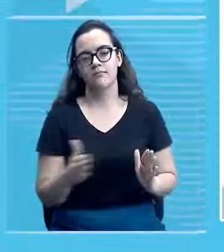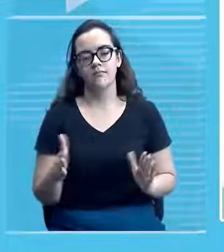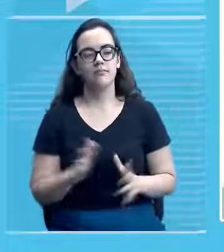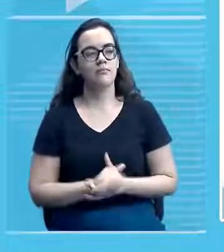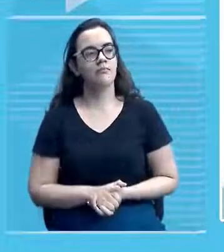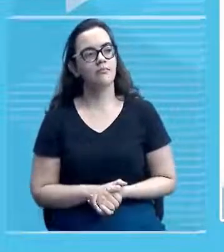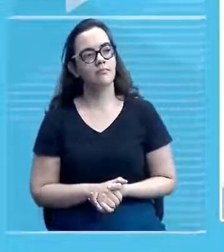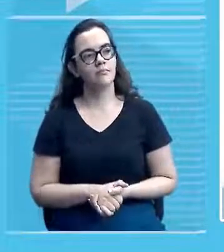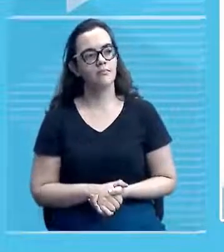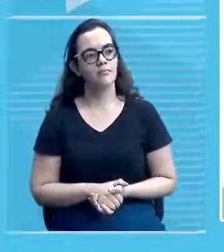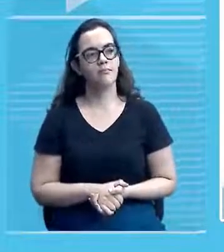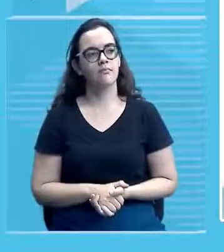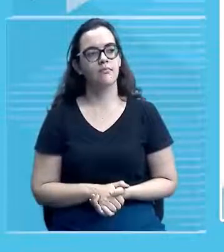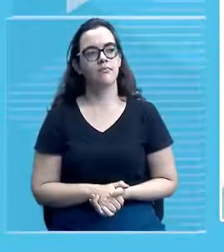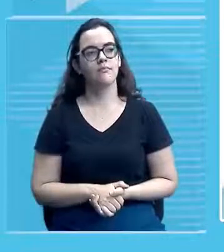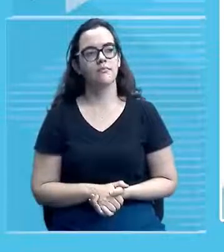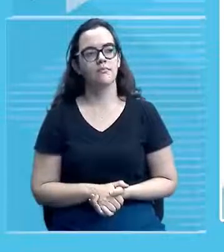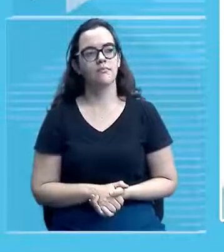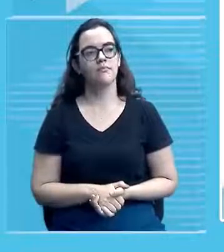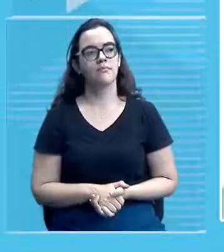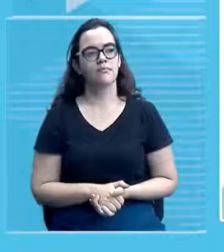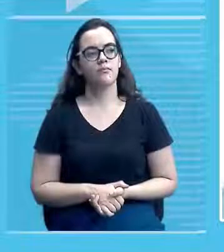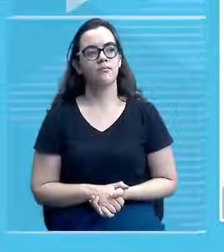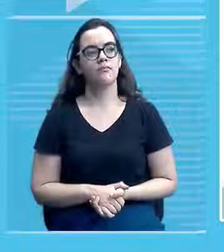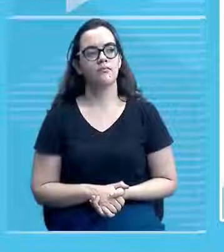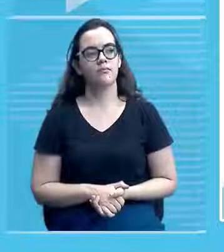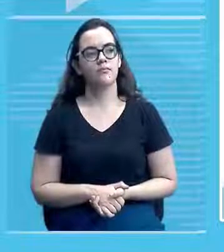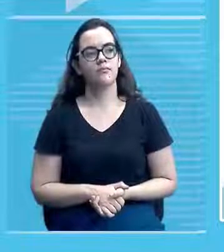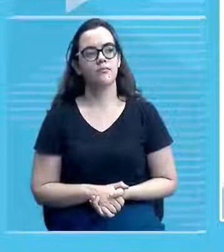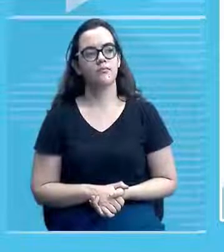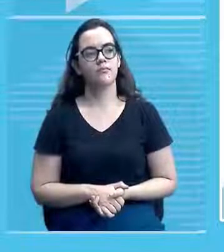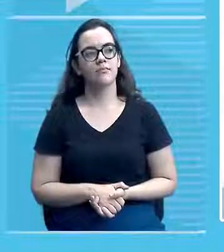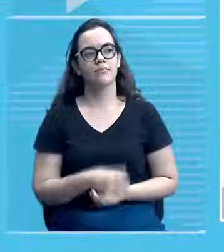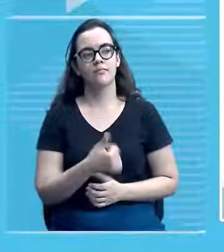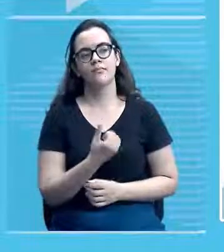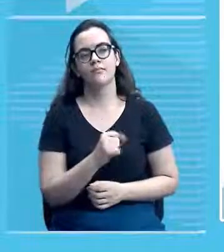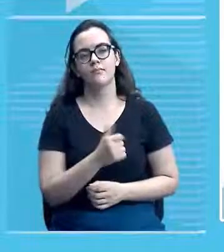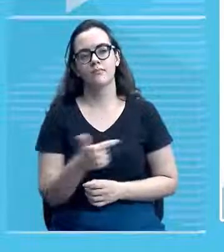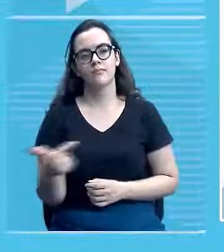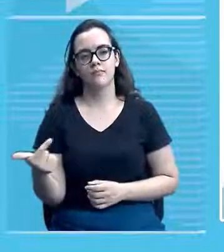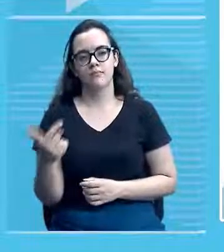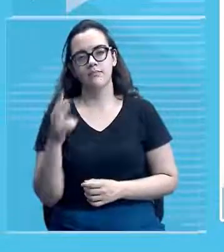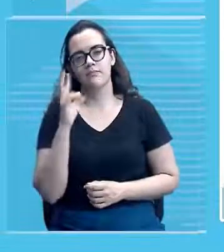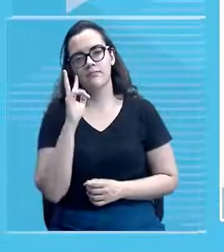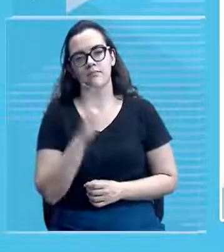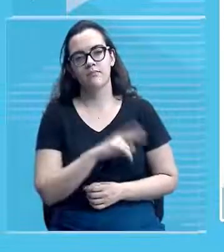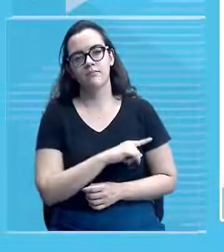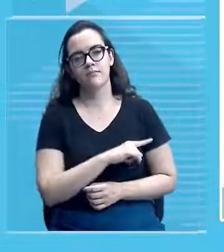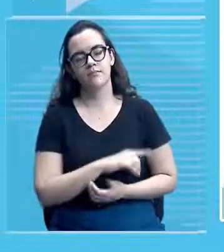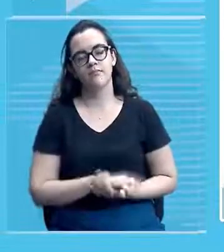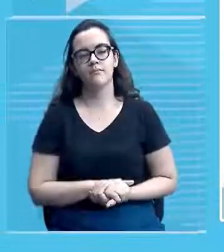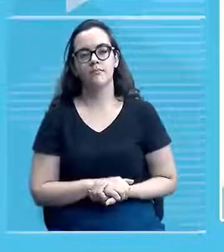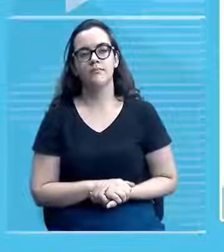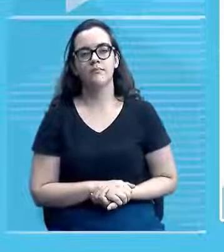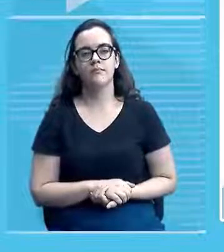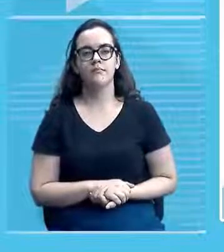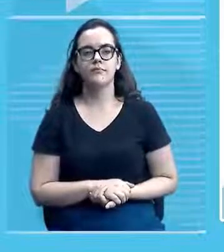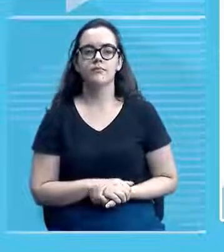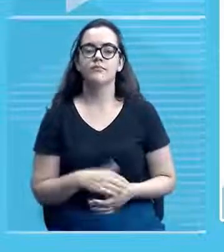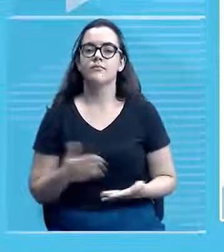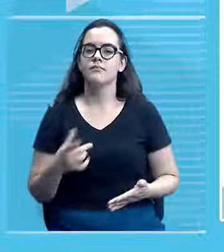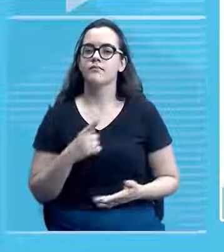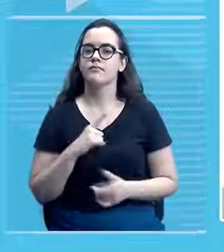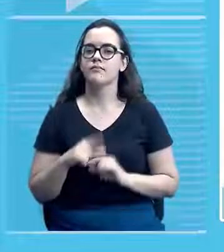Então, como exemplar de grande valor arquitetônico, né? Que é componente deste conjunto, nós temos aí o